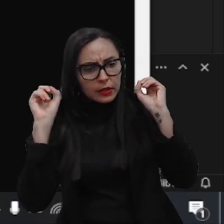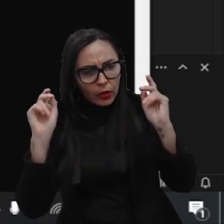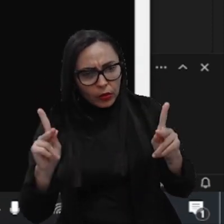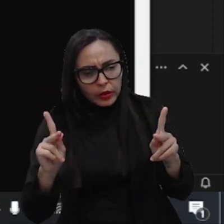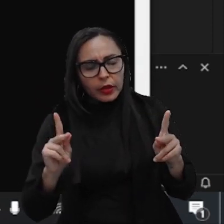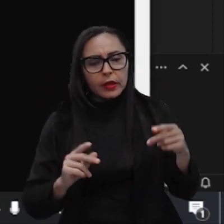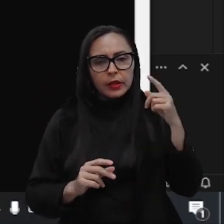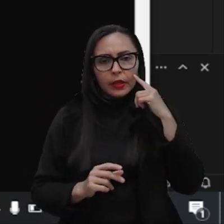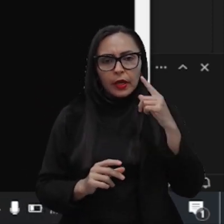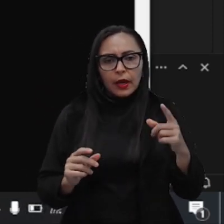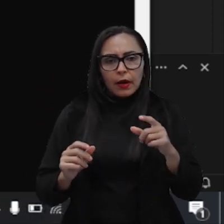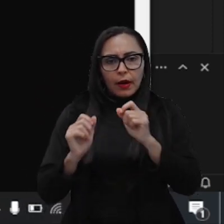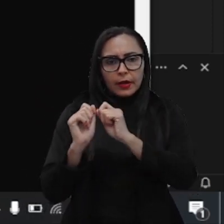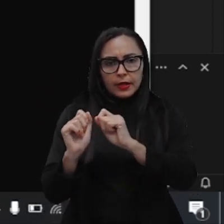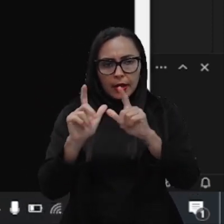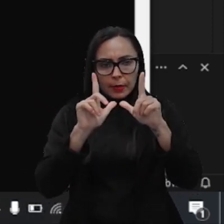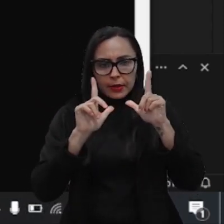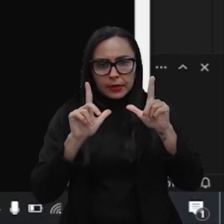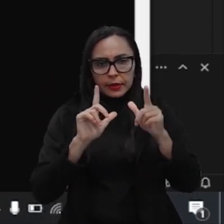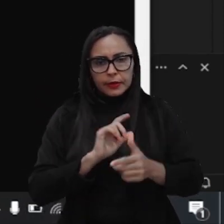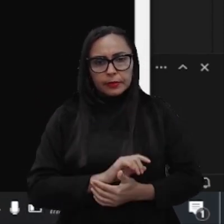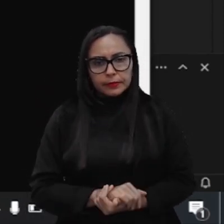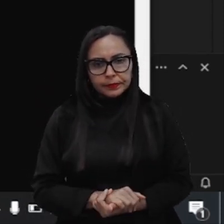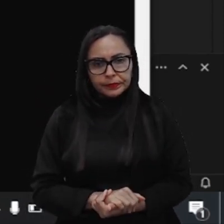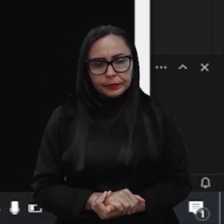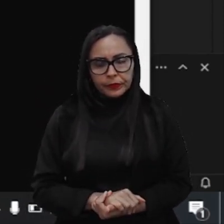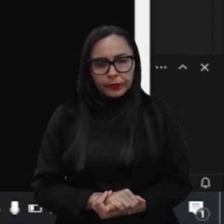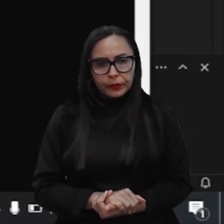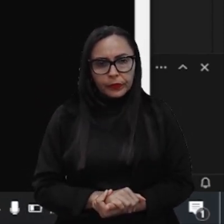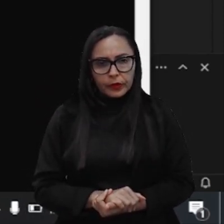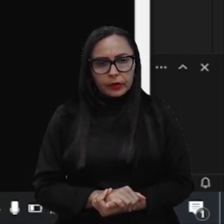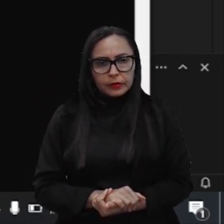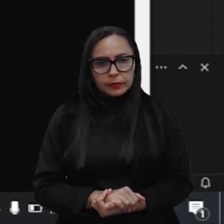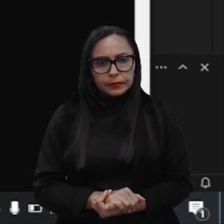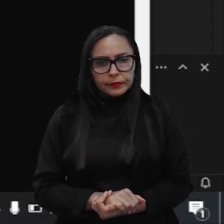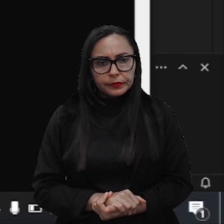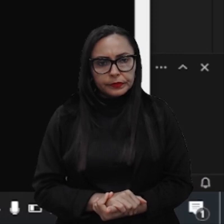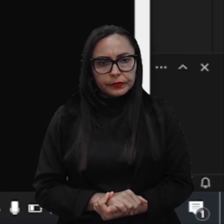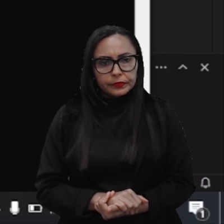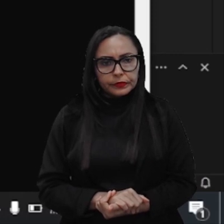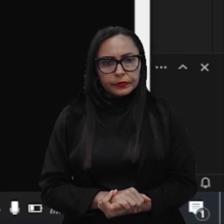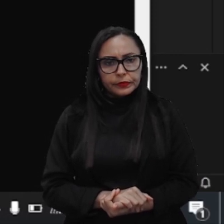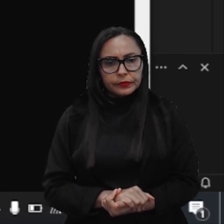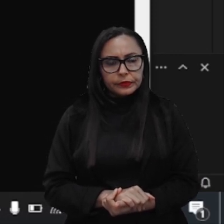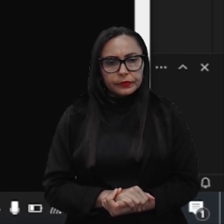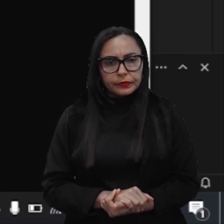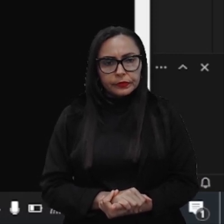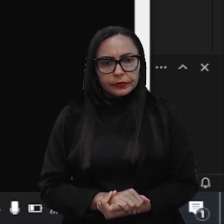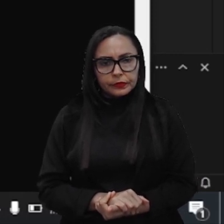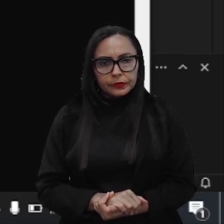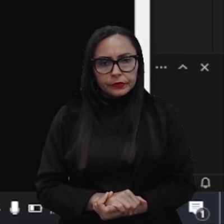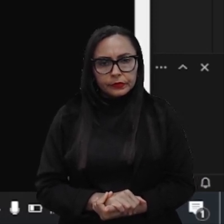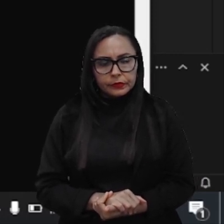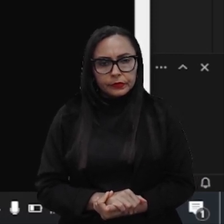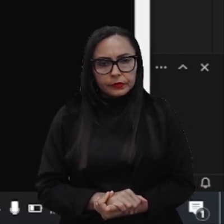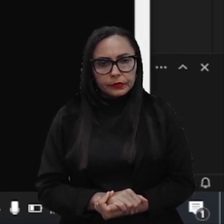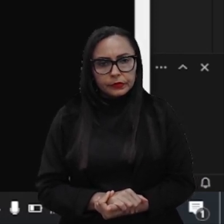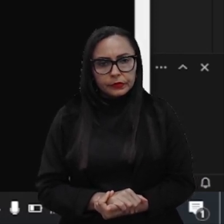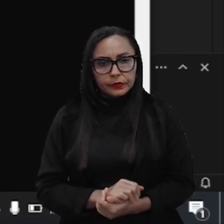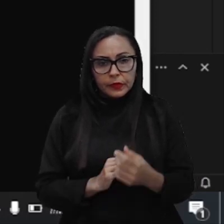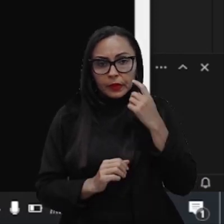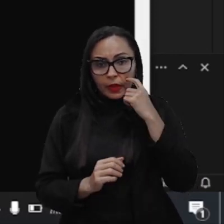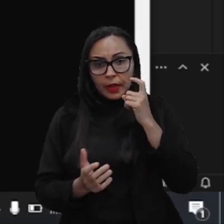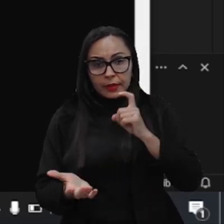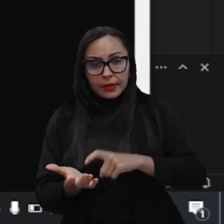é o próprio, né, do comando do Windows, e executa path, name, name, version, dá enter e ele mostra no path